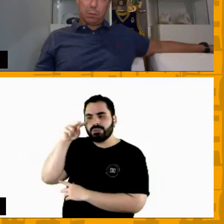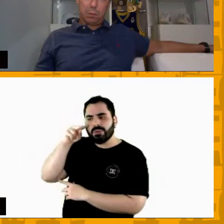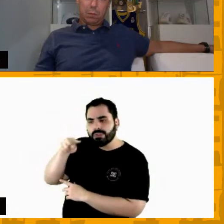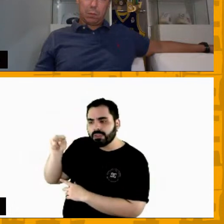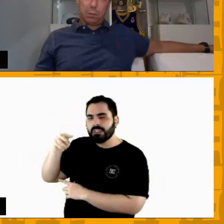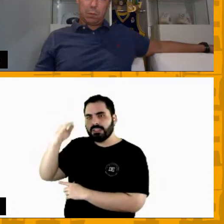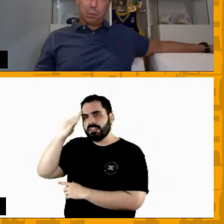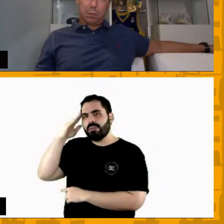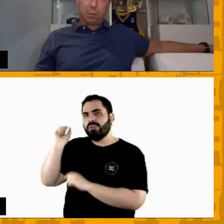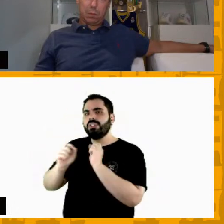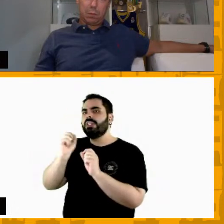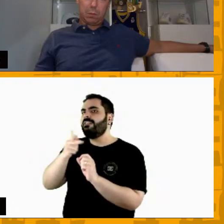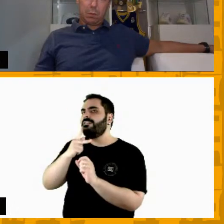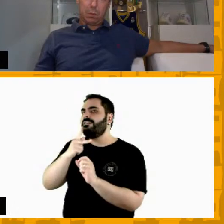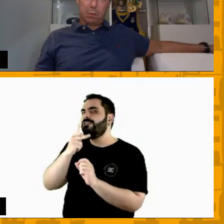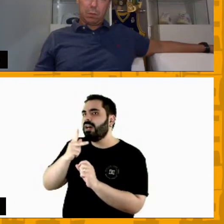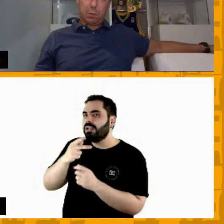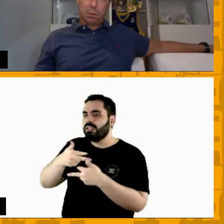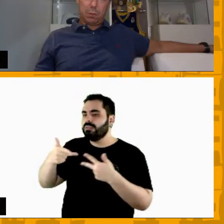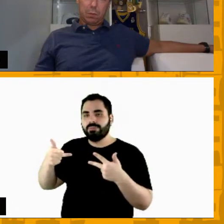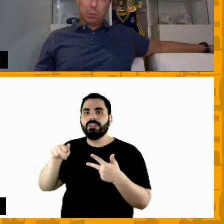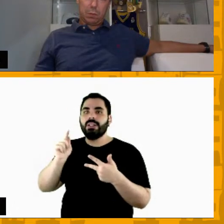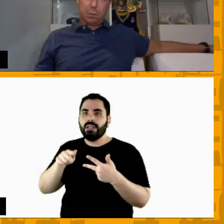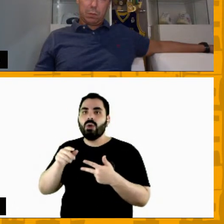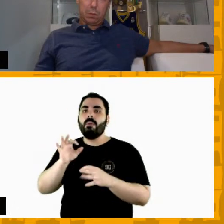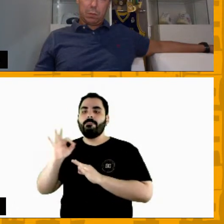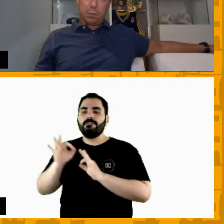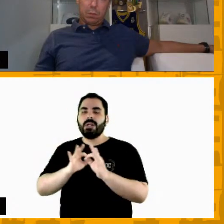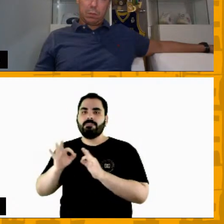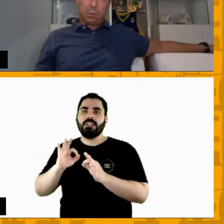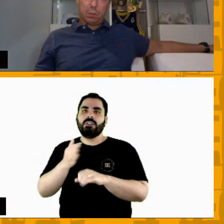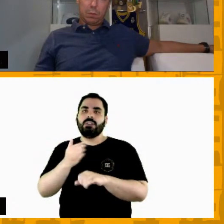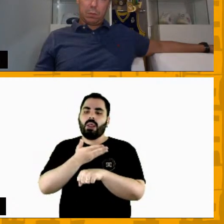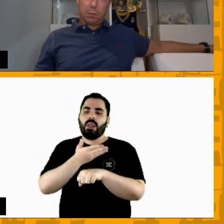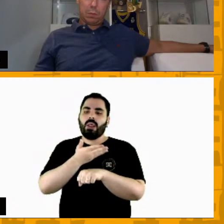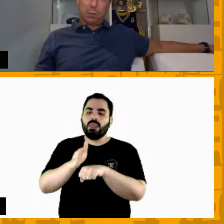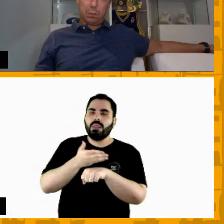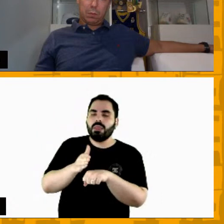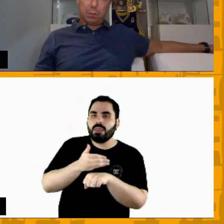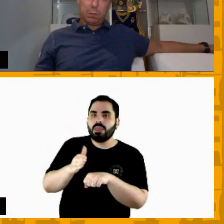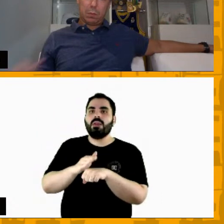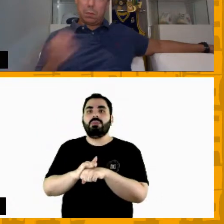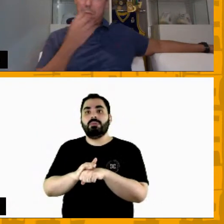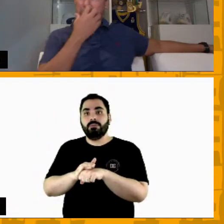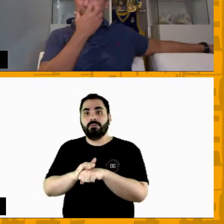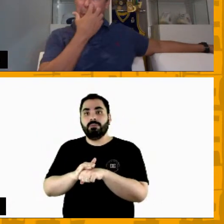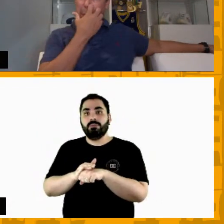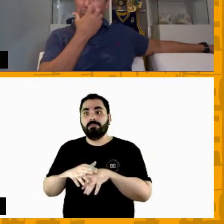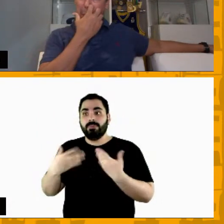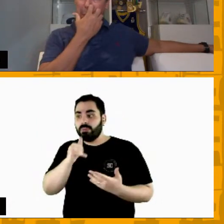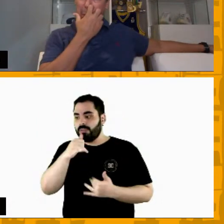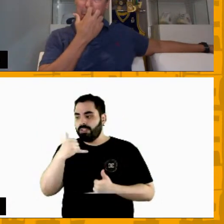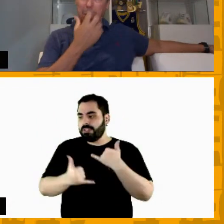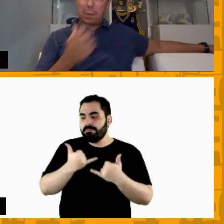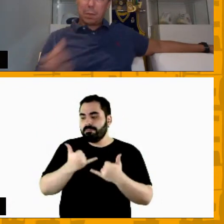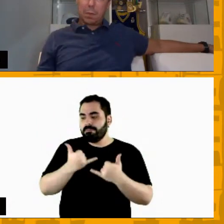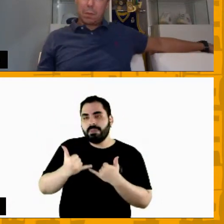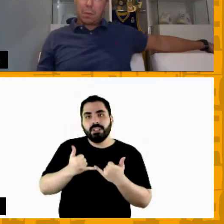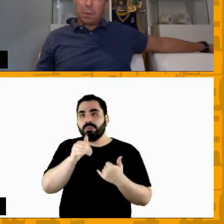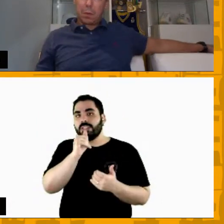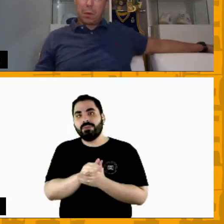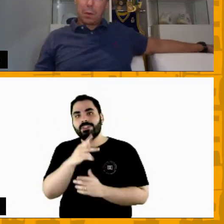qual o tipo de posição, aquilo é tudo uma preparação, um treinamento, até mesmo a gente brinca isso a substituições, né?